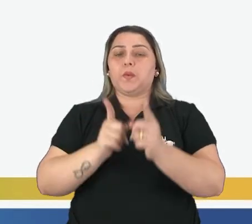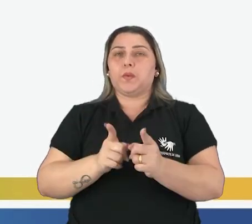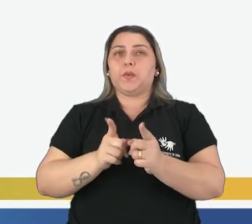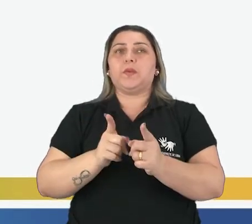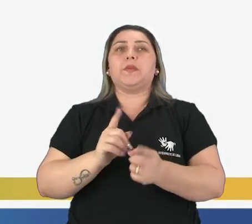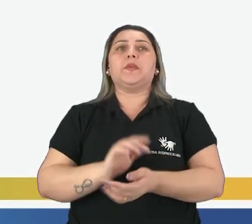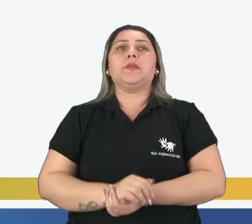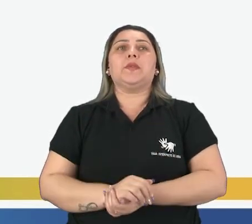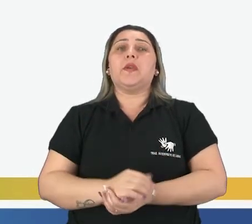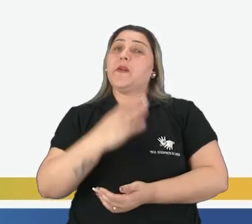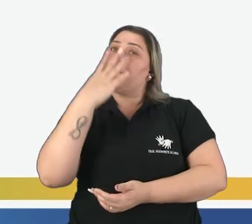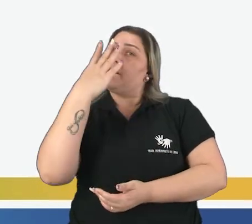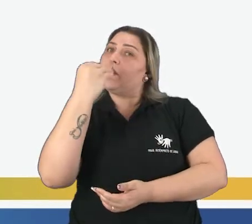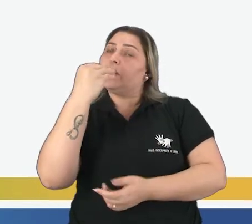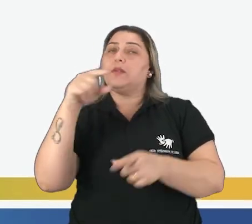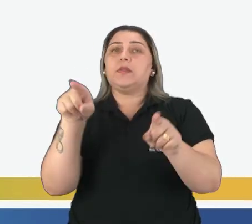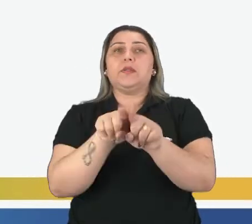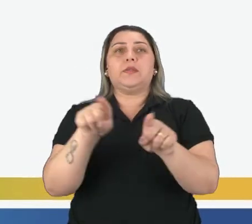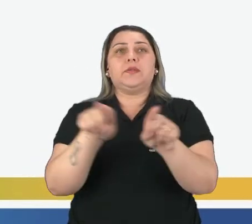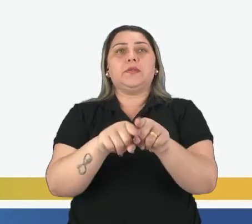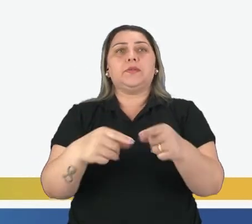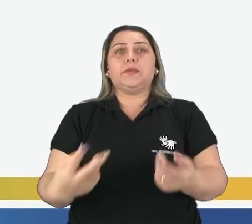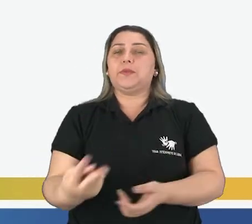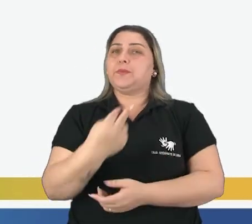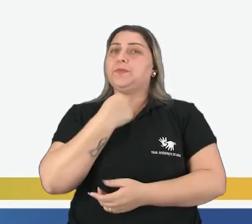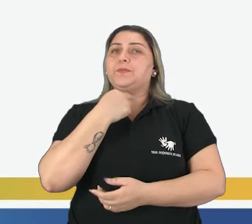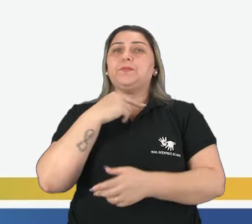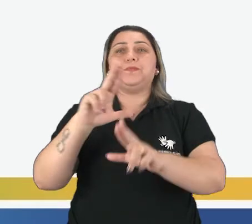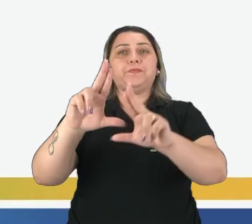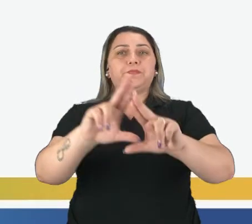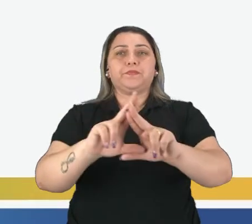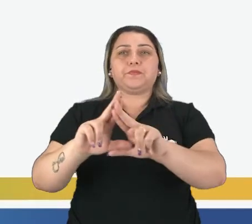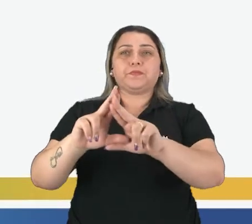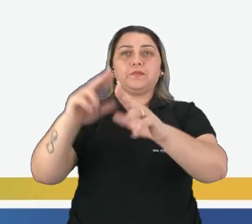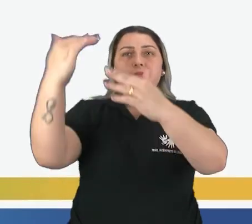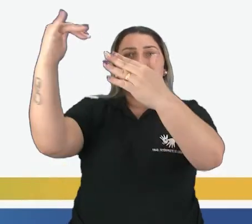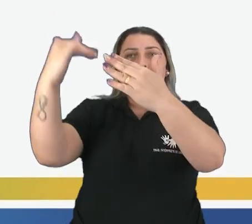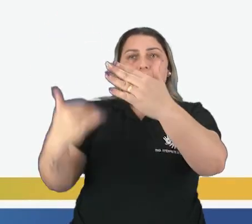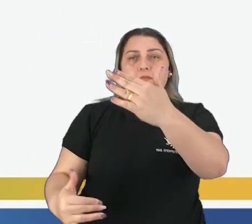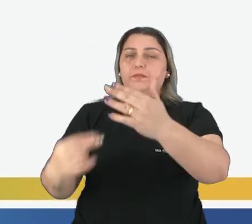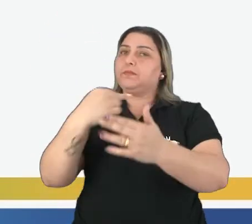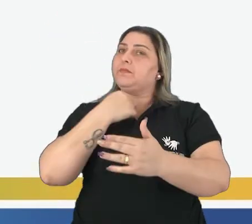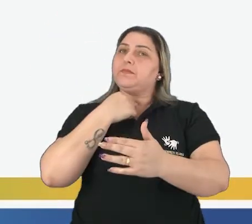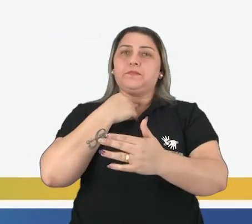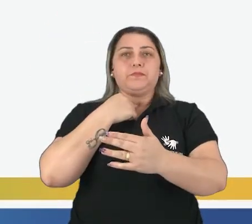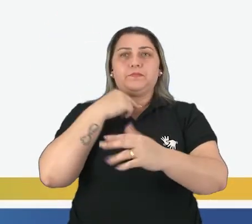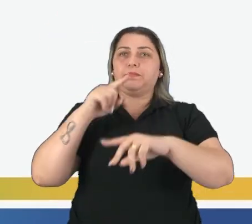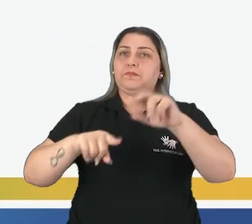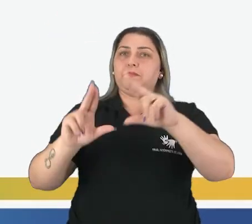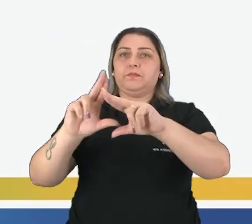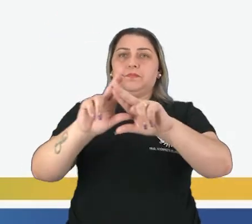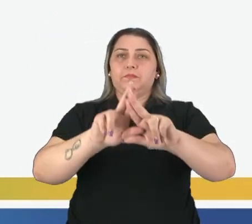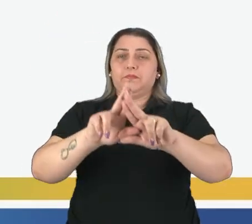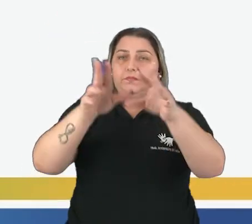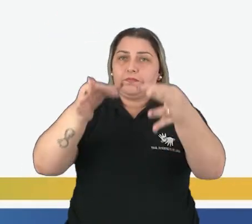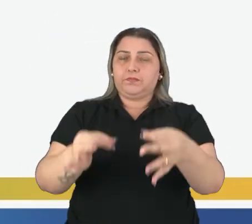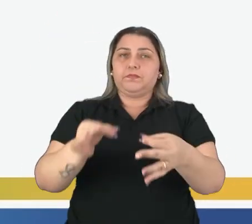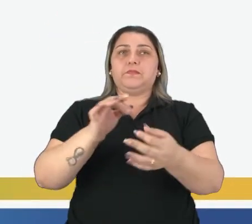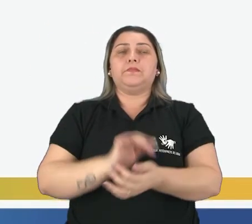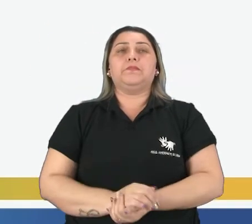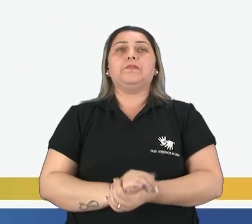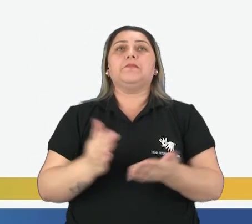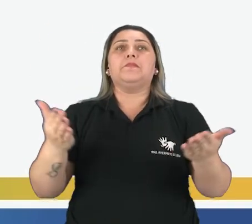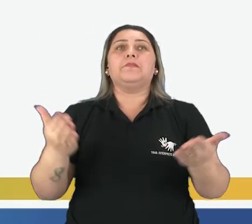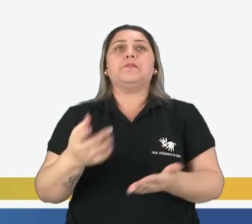recicláveis. E pitucas de cigarros também não pode. E fotografias, esses não podem. Certinho?